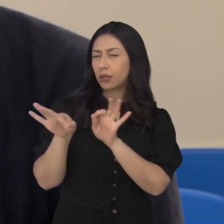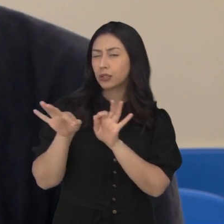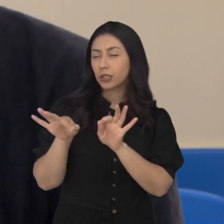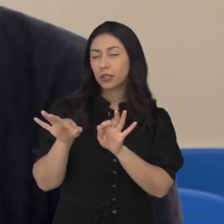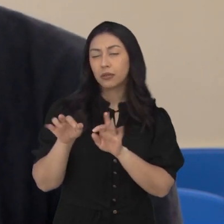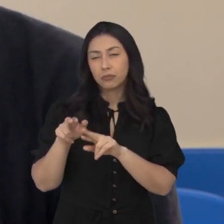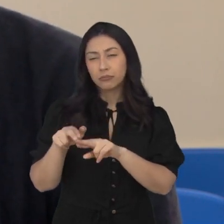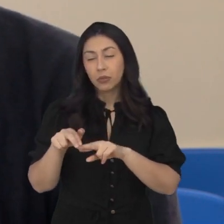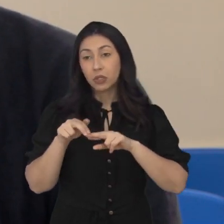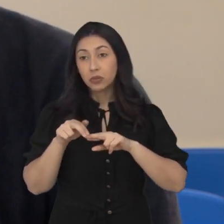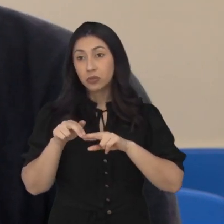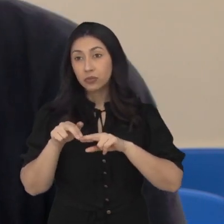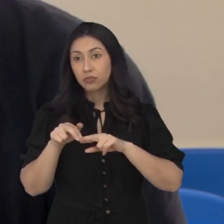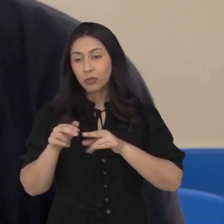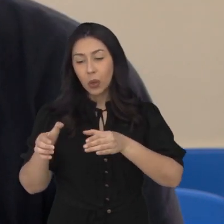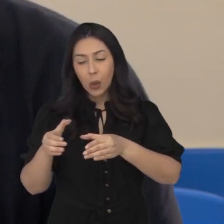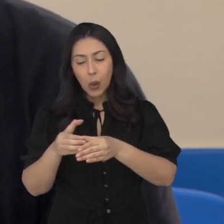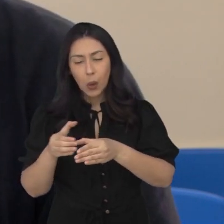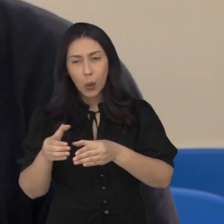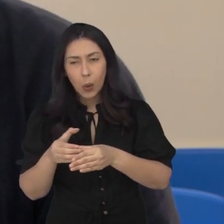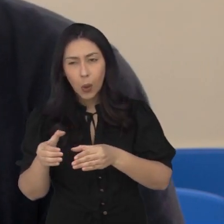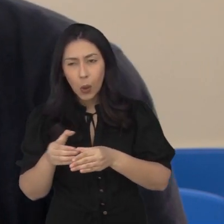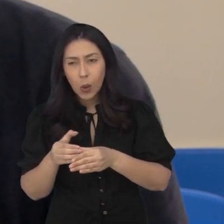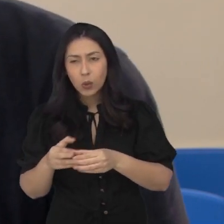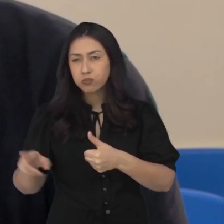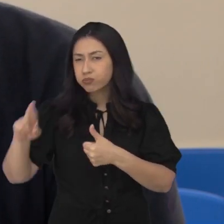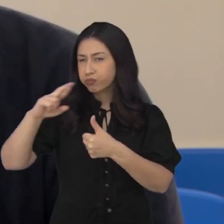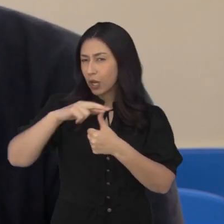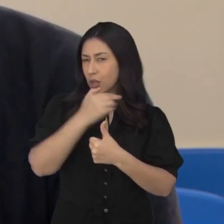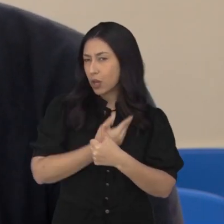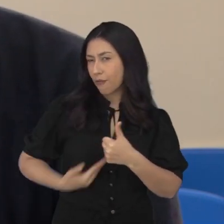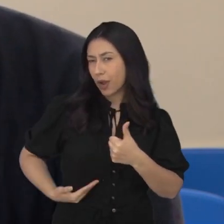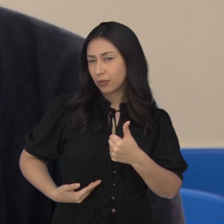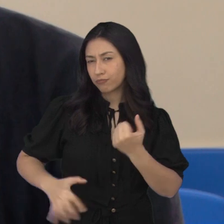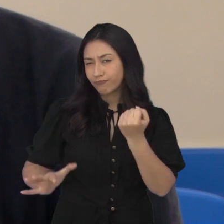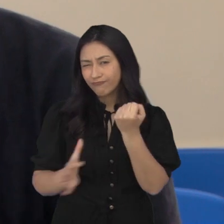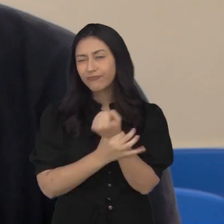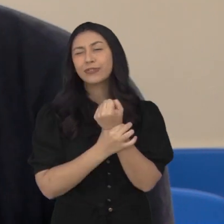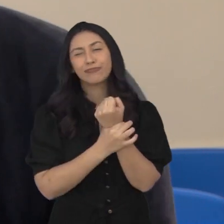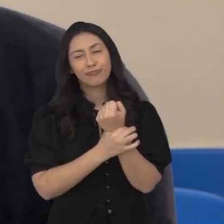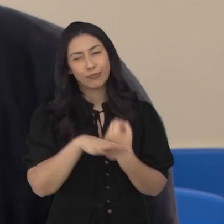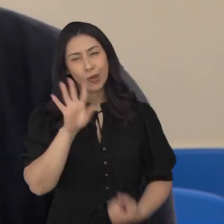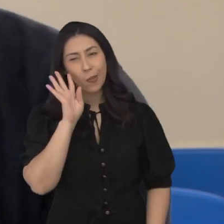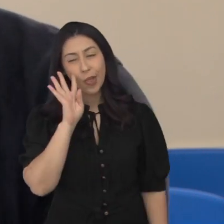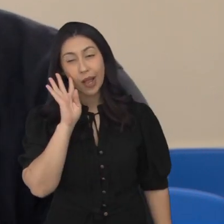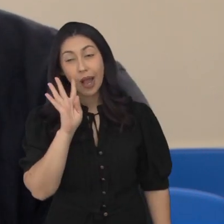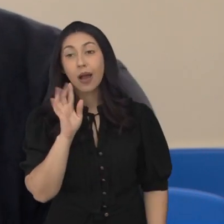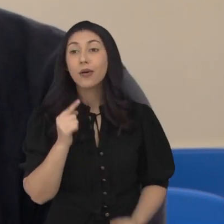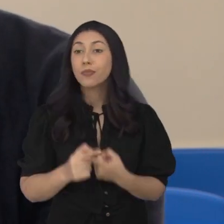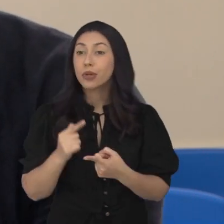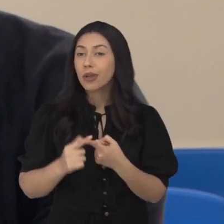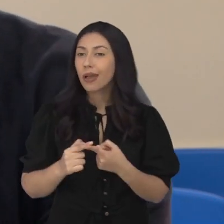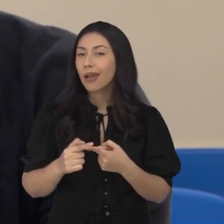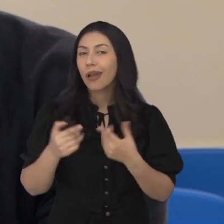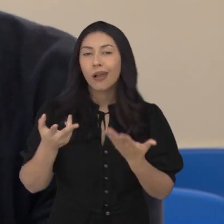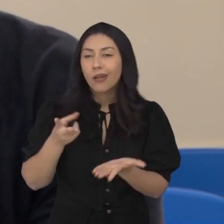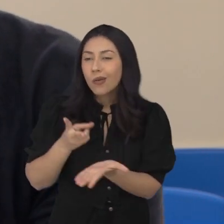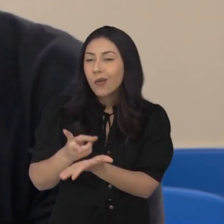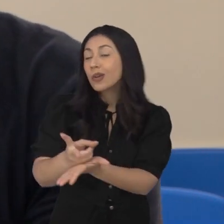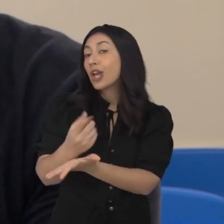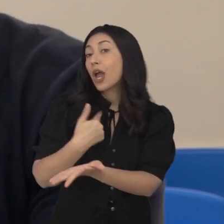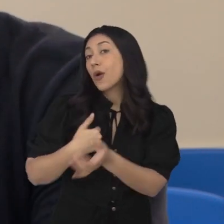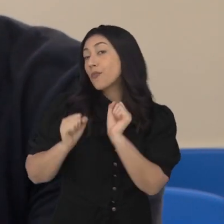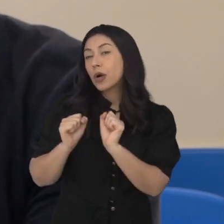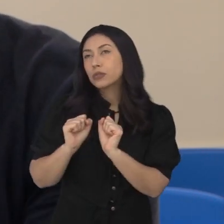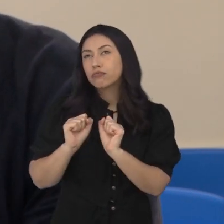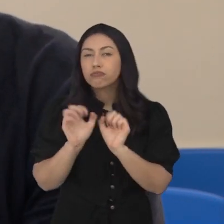Então, a estabilidade do concurso público, de um cargo público é muito interessante para mim. Então, sendo estável, eu posso me planejar. Ah, eu vou